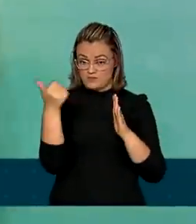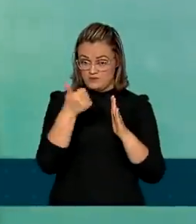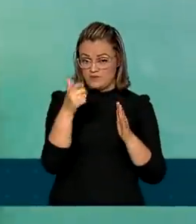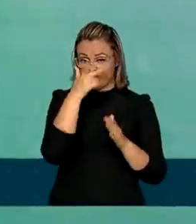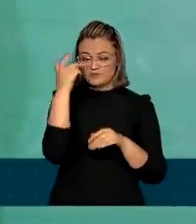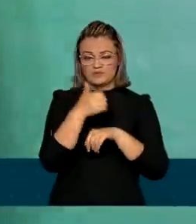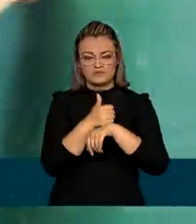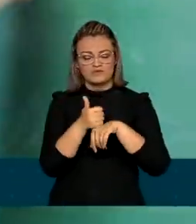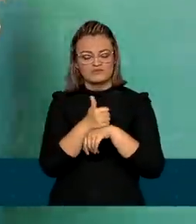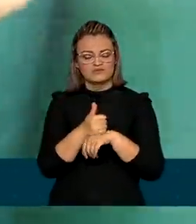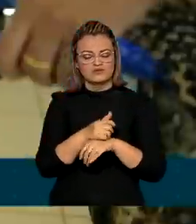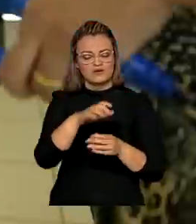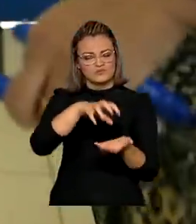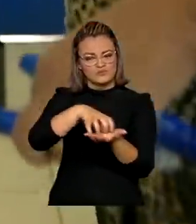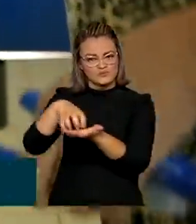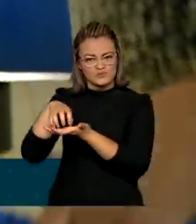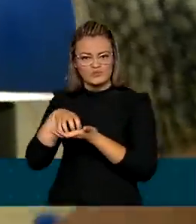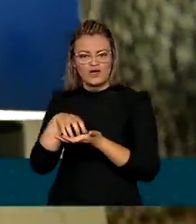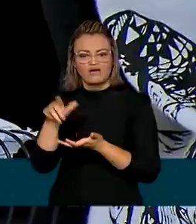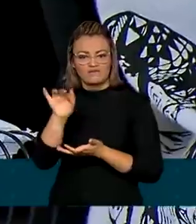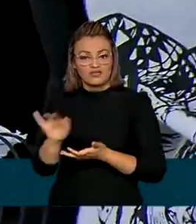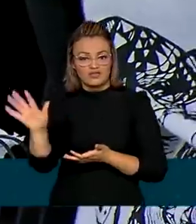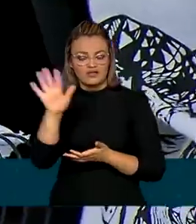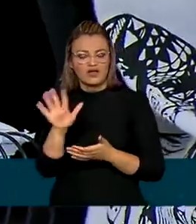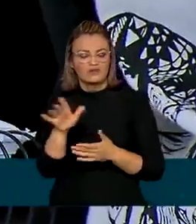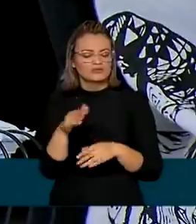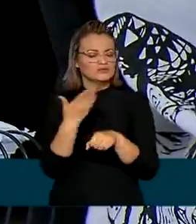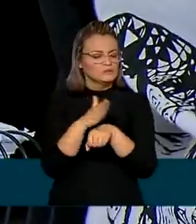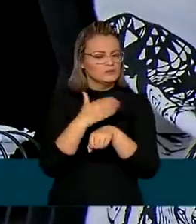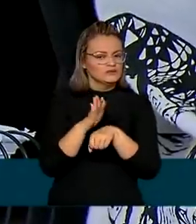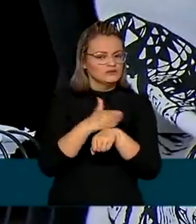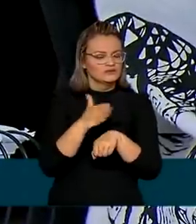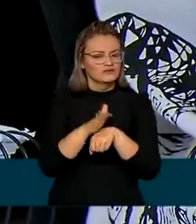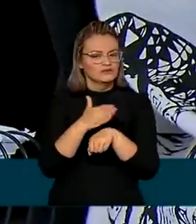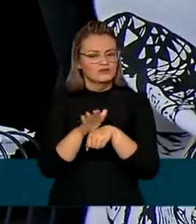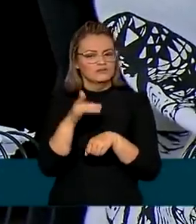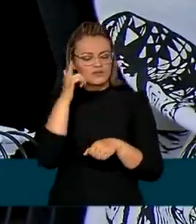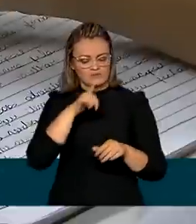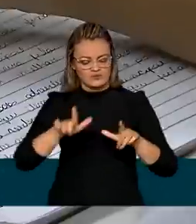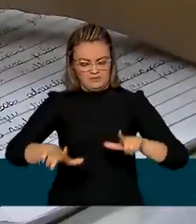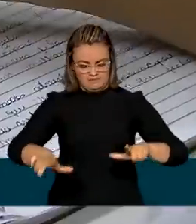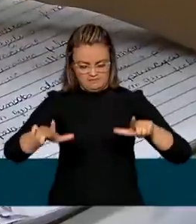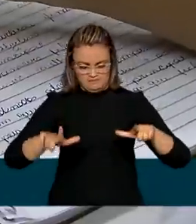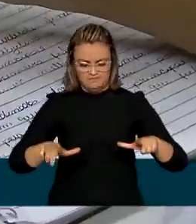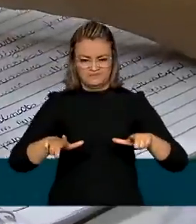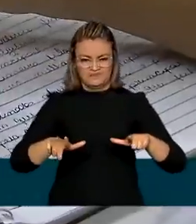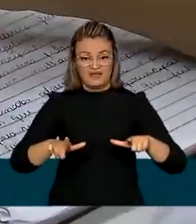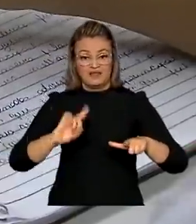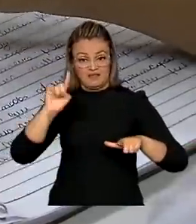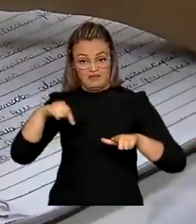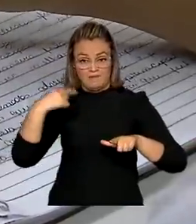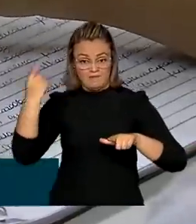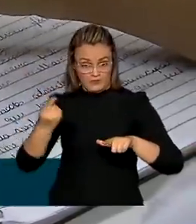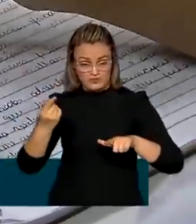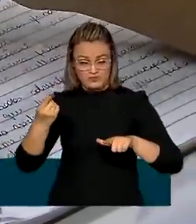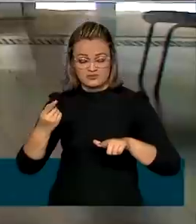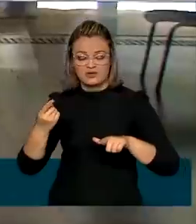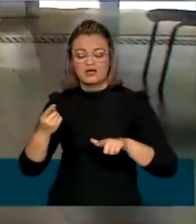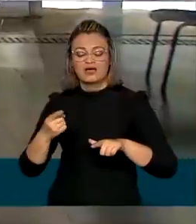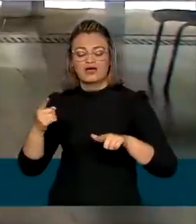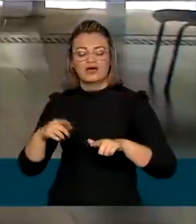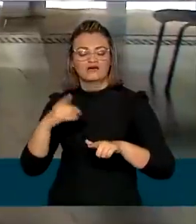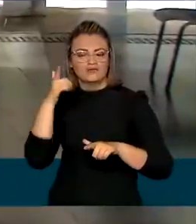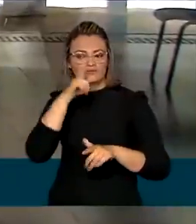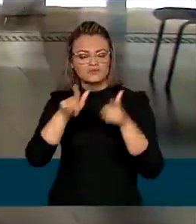profissionais das instituições federais de ensino estão se preparando para emitir as certificações. Depois, o sistema será